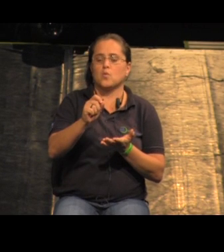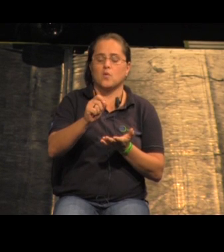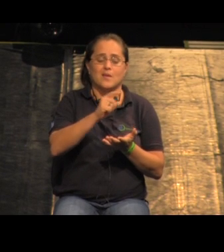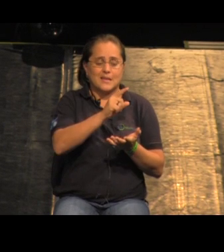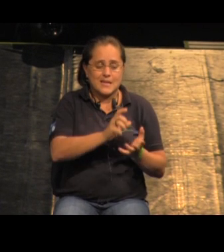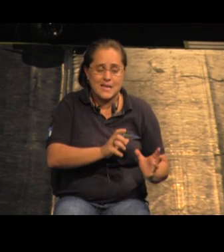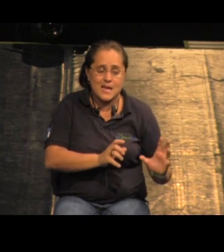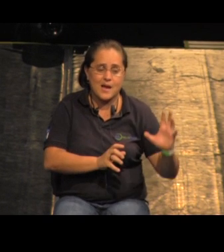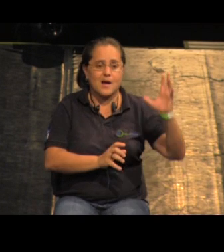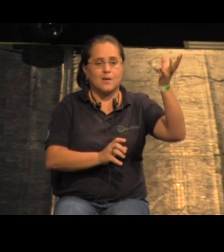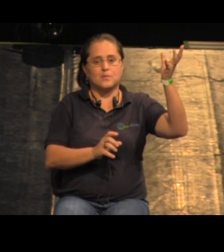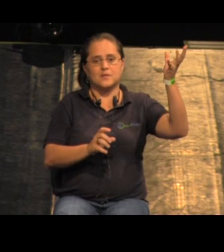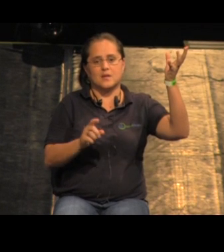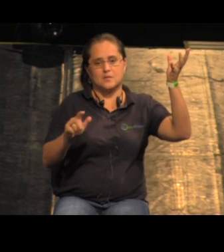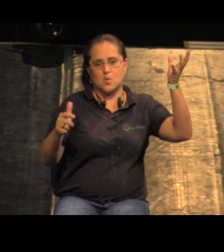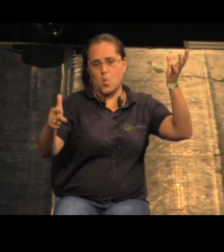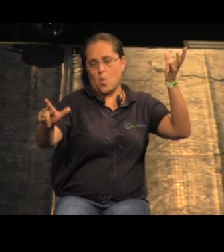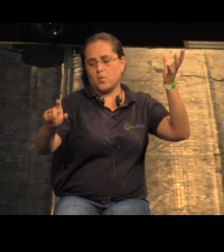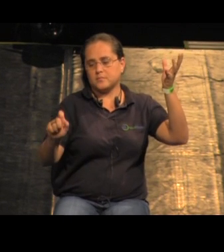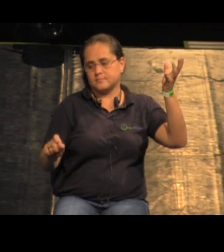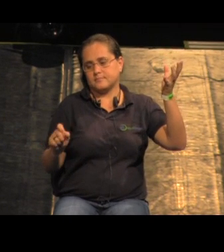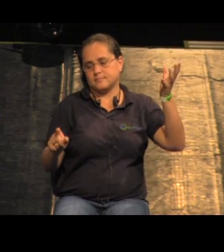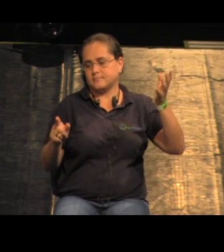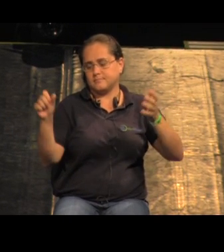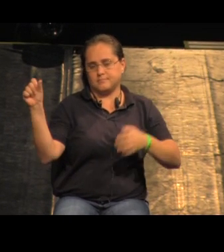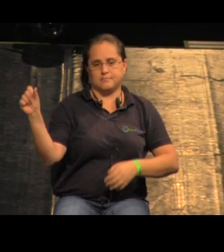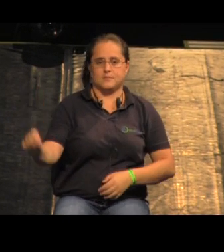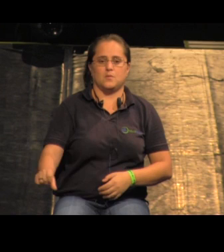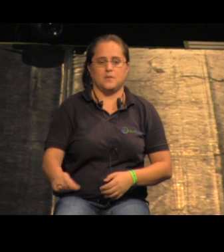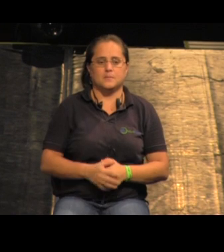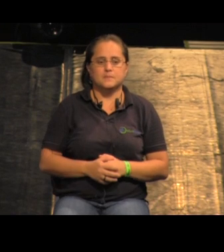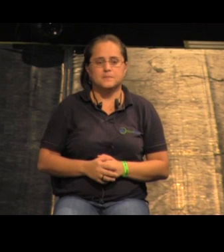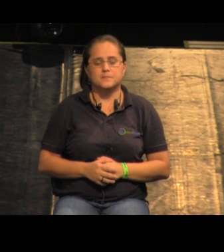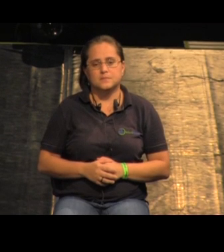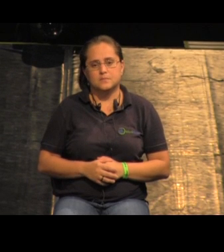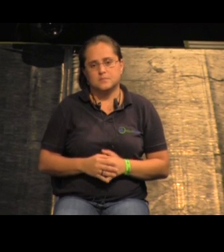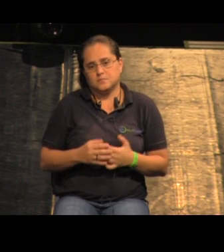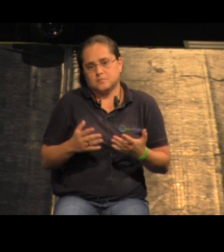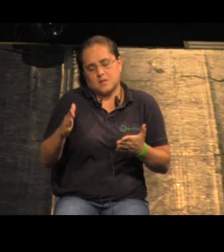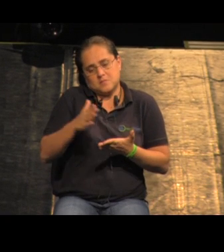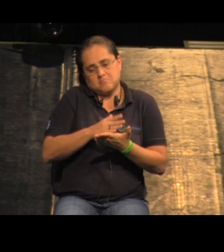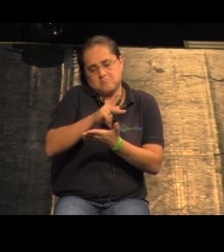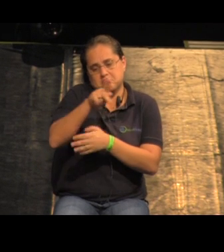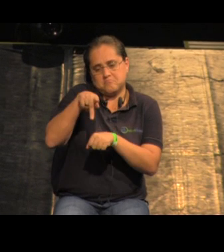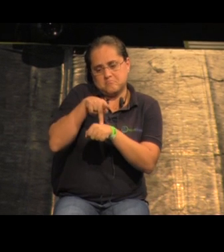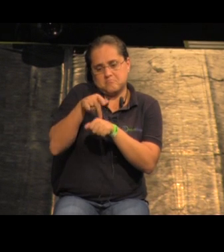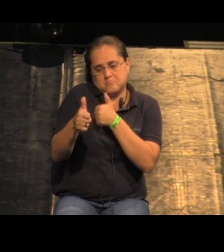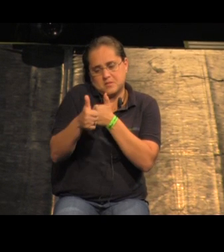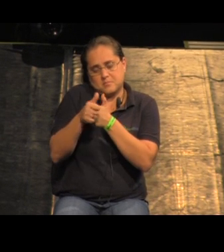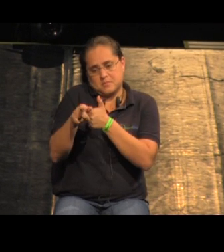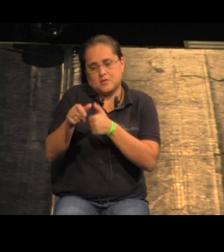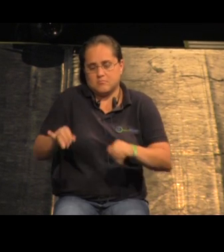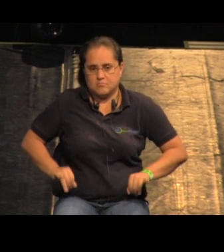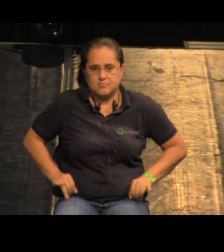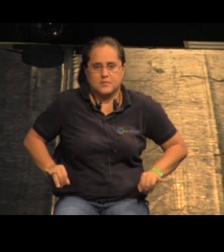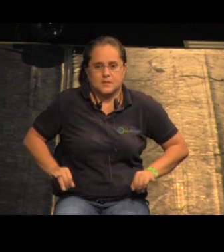tem que estar pagando essa conta, no caso Bangladesh, aqui, ou Haiti, ou o Brasil, às vezes. Essa é uma